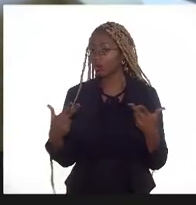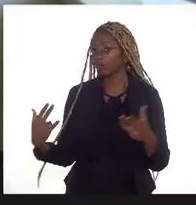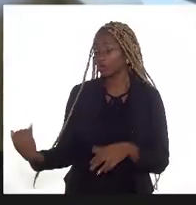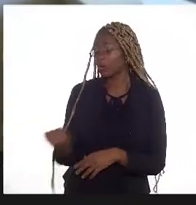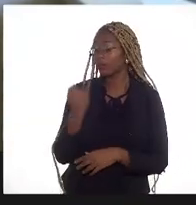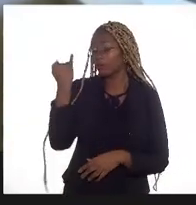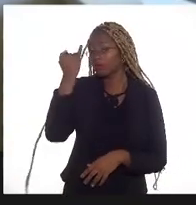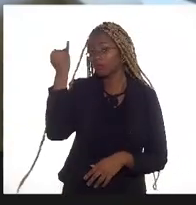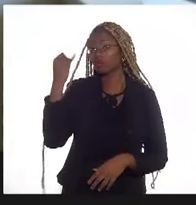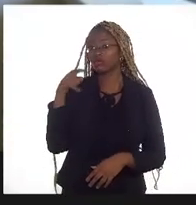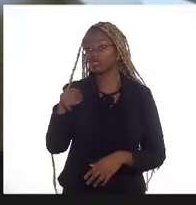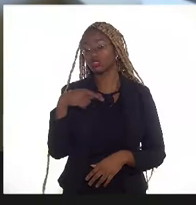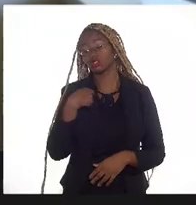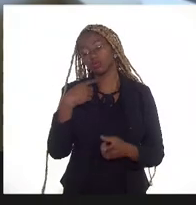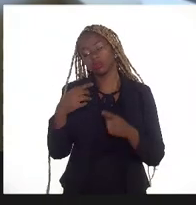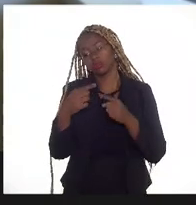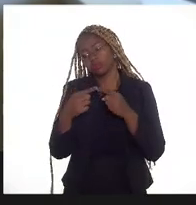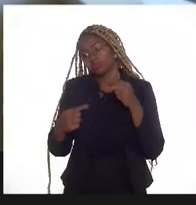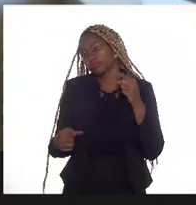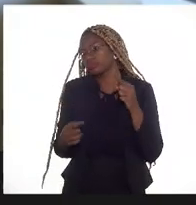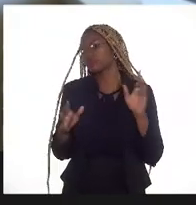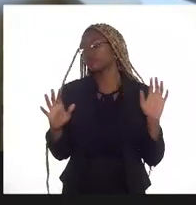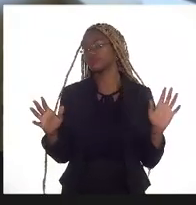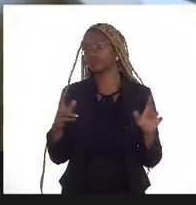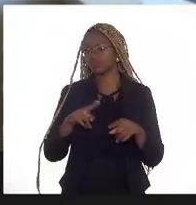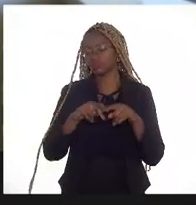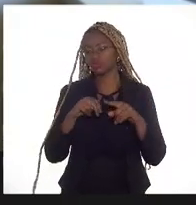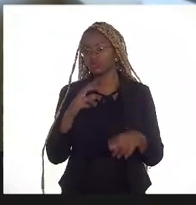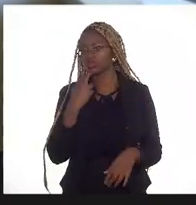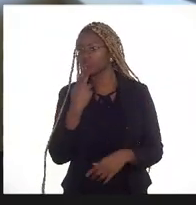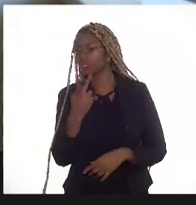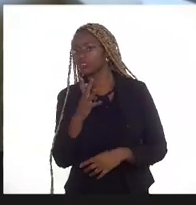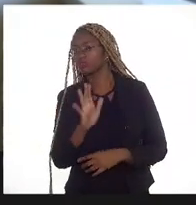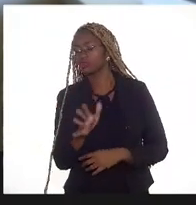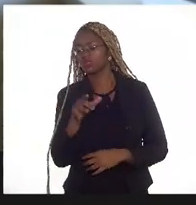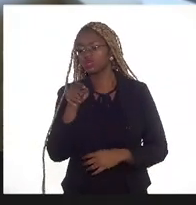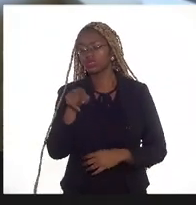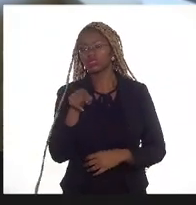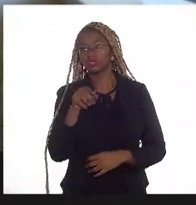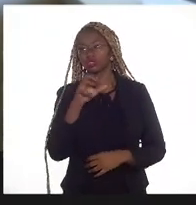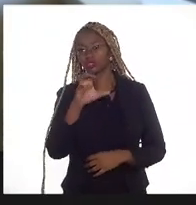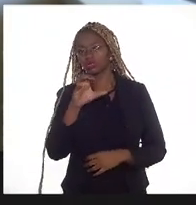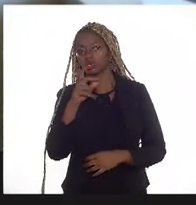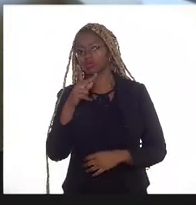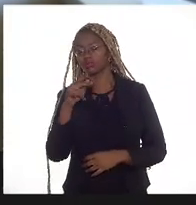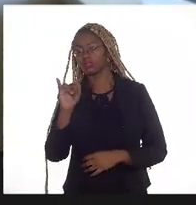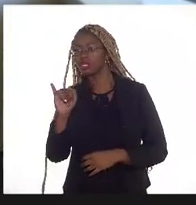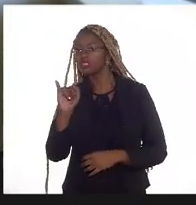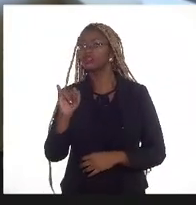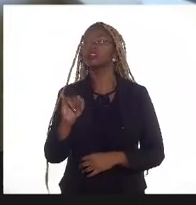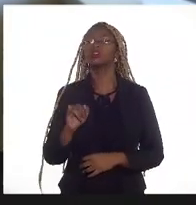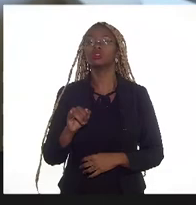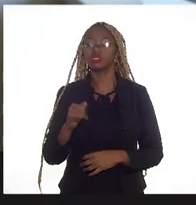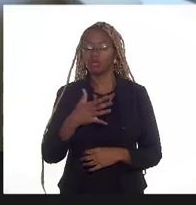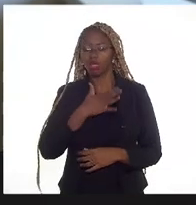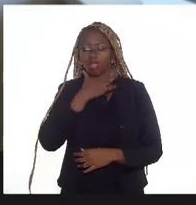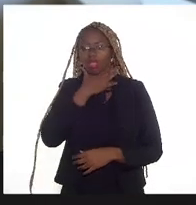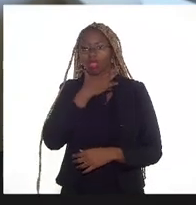discordância, visto que a gente já abordou isso na CPI da crise fiscal.